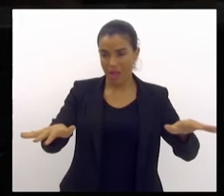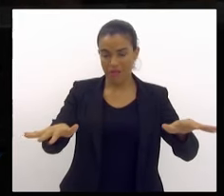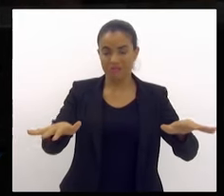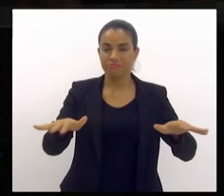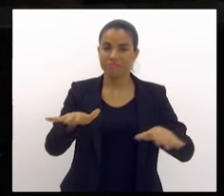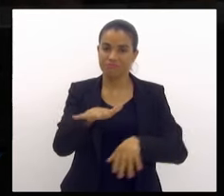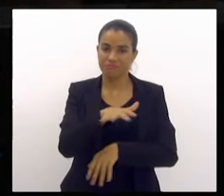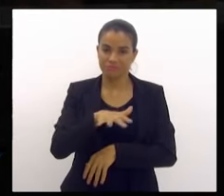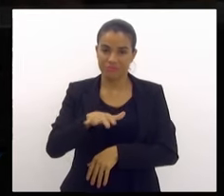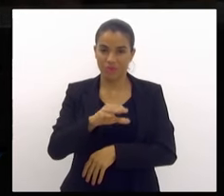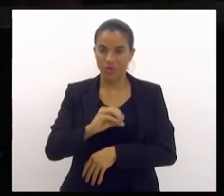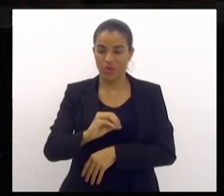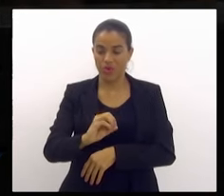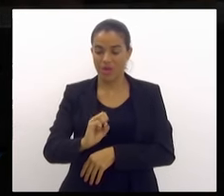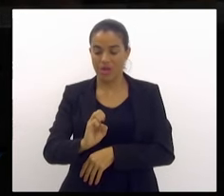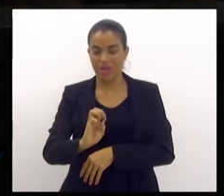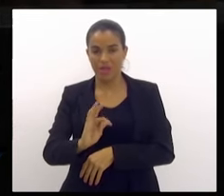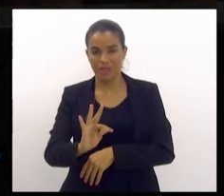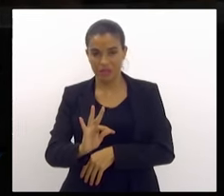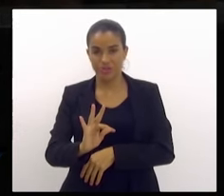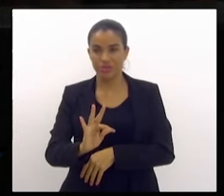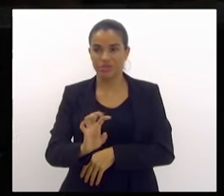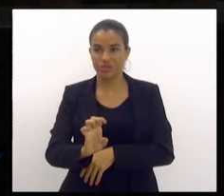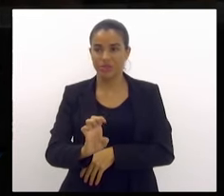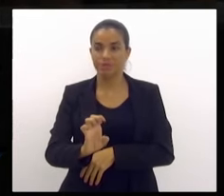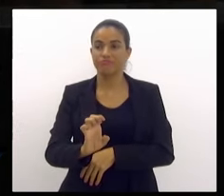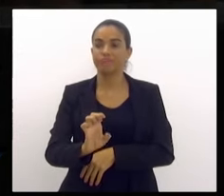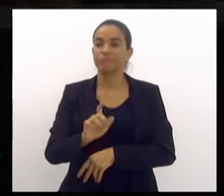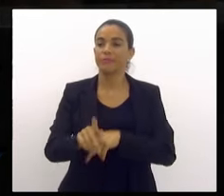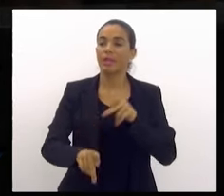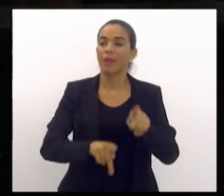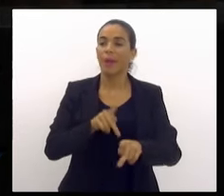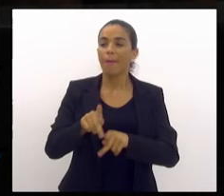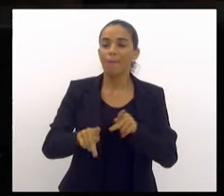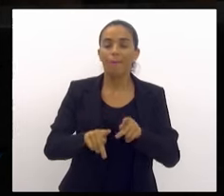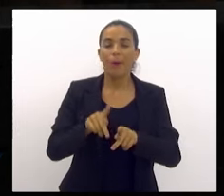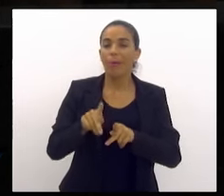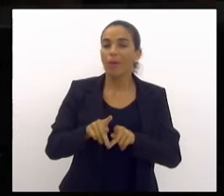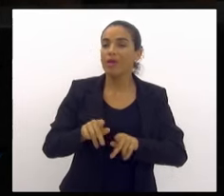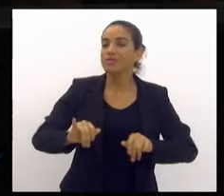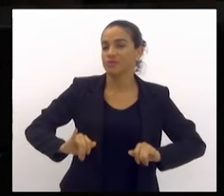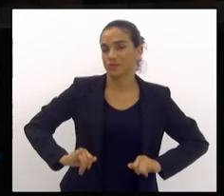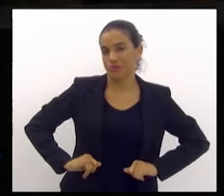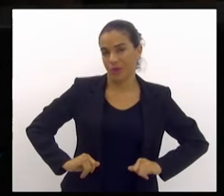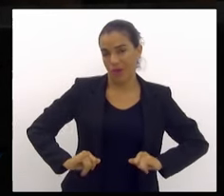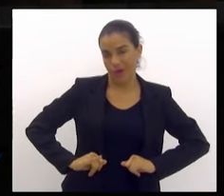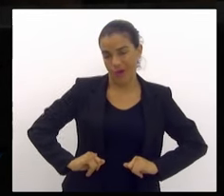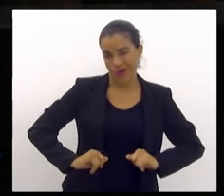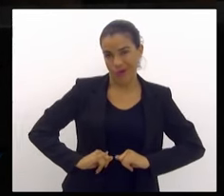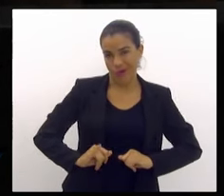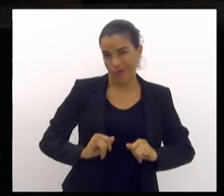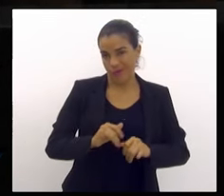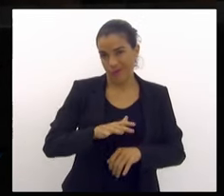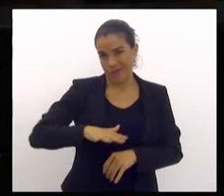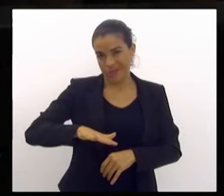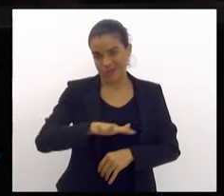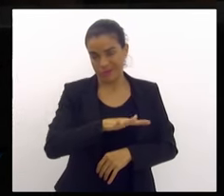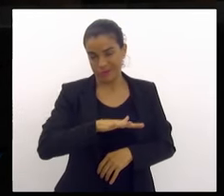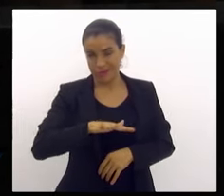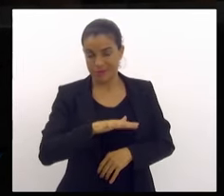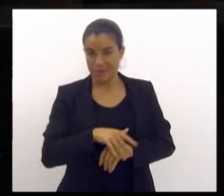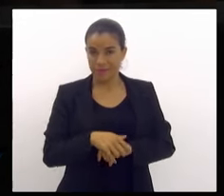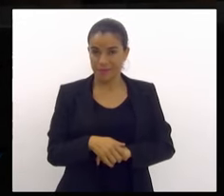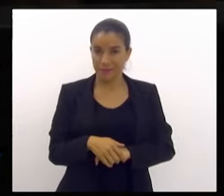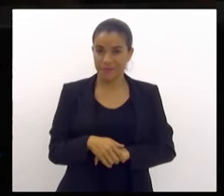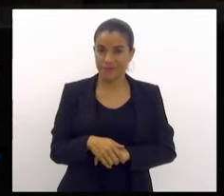e a população é que está sofrendo com tudo isso. E aí, senhor presidente,